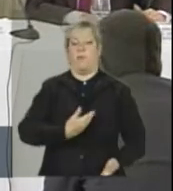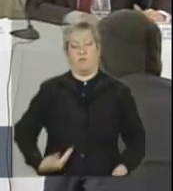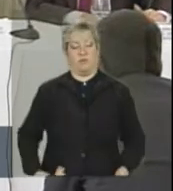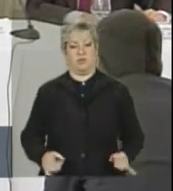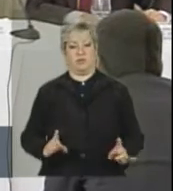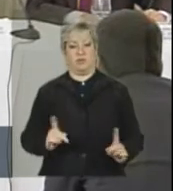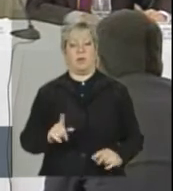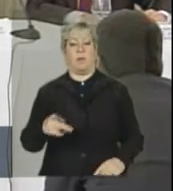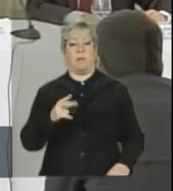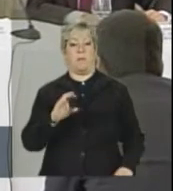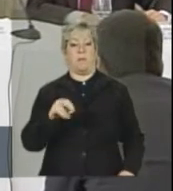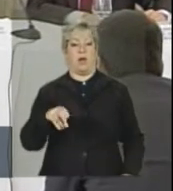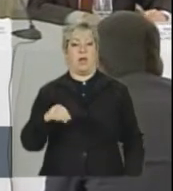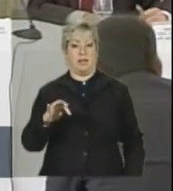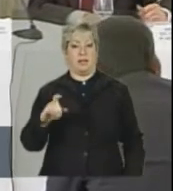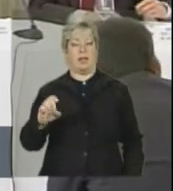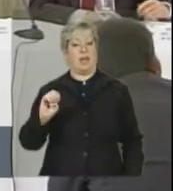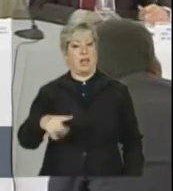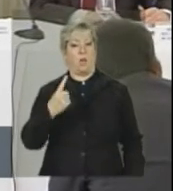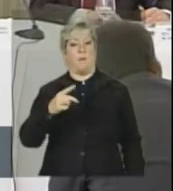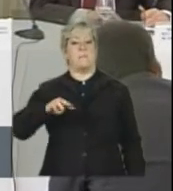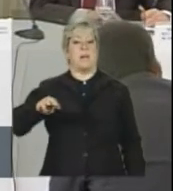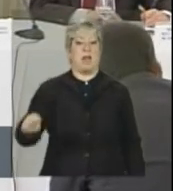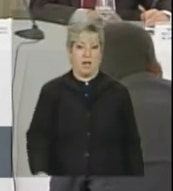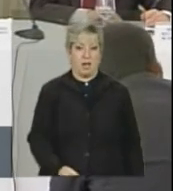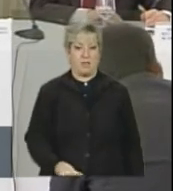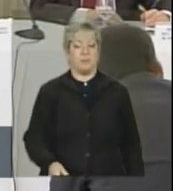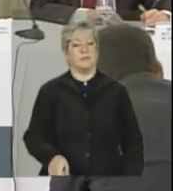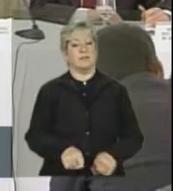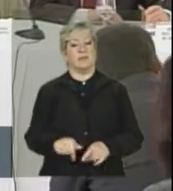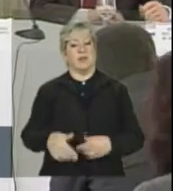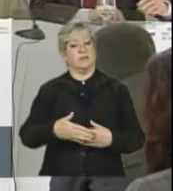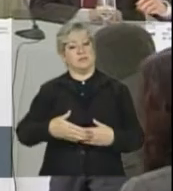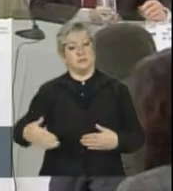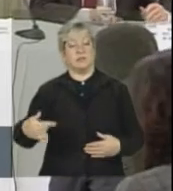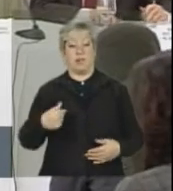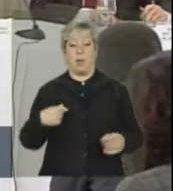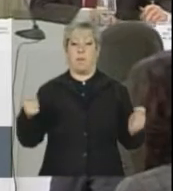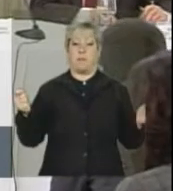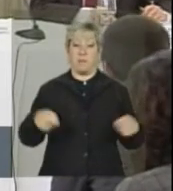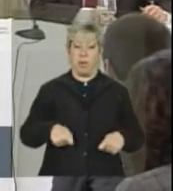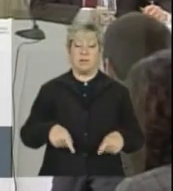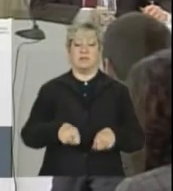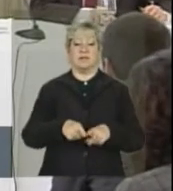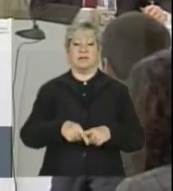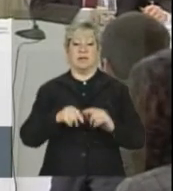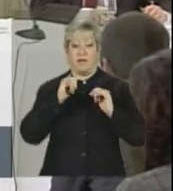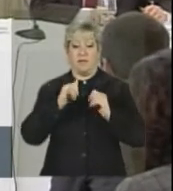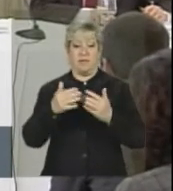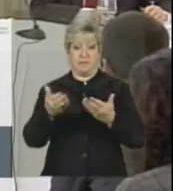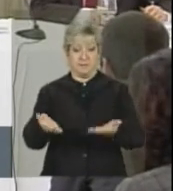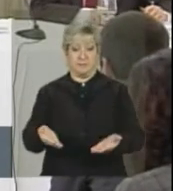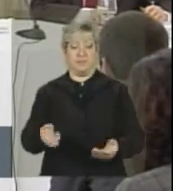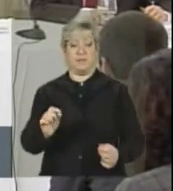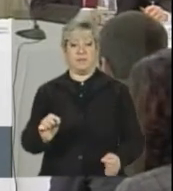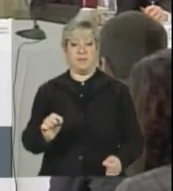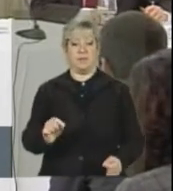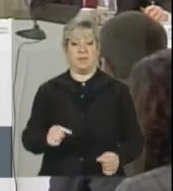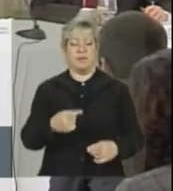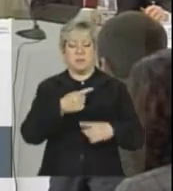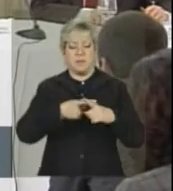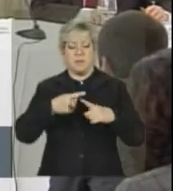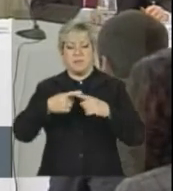No Pronatec é um milhão, e assim, eu posso até te passar detalhadamente,